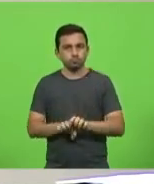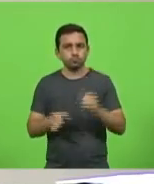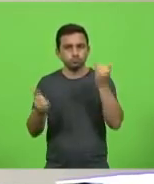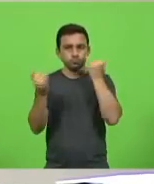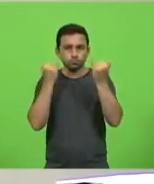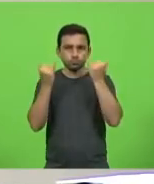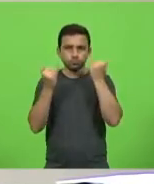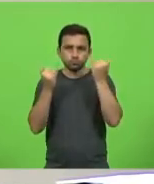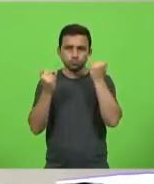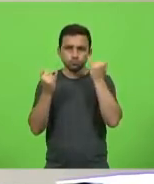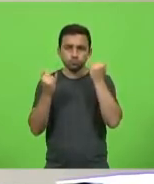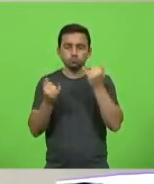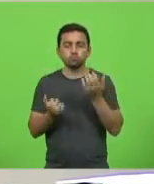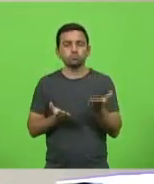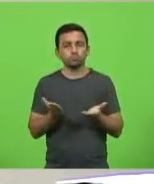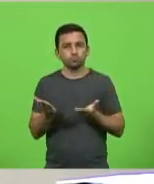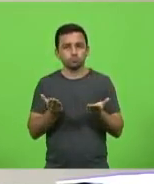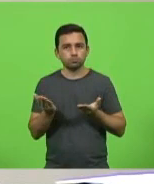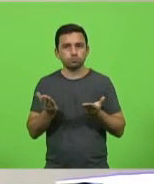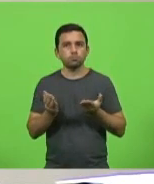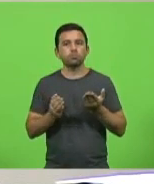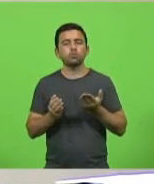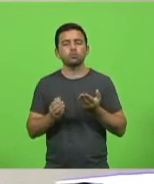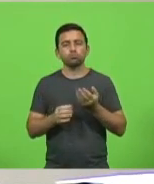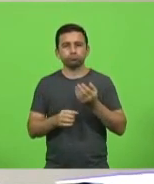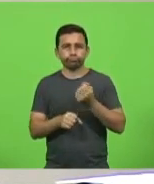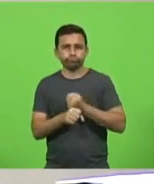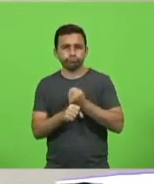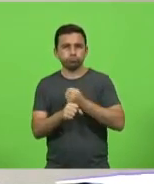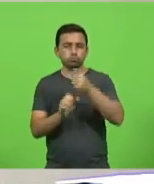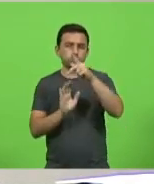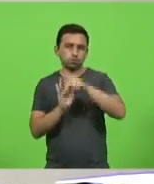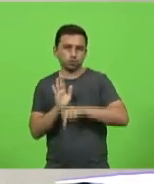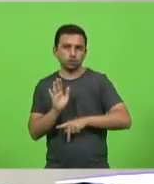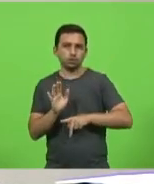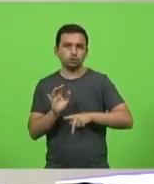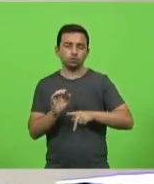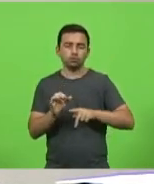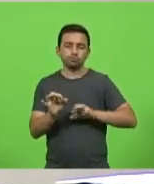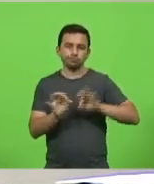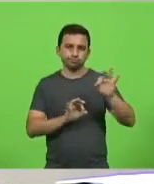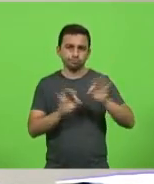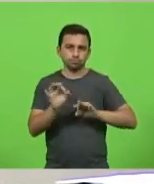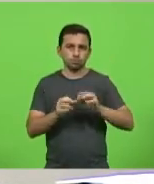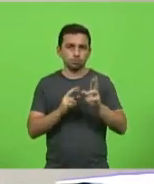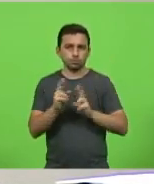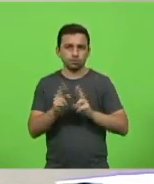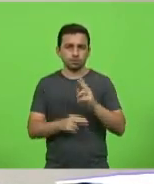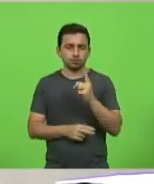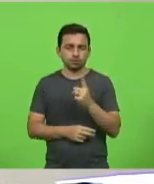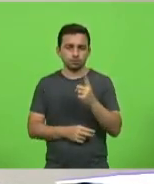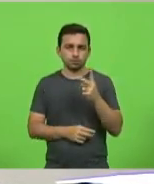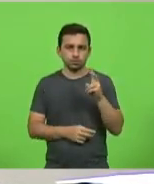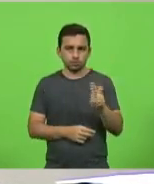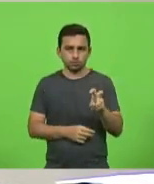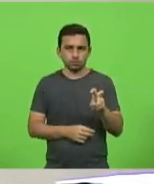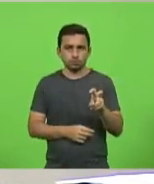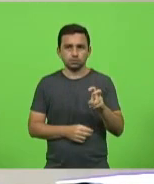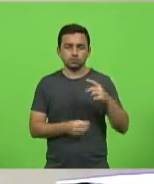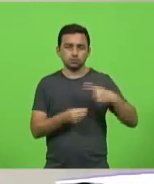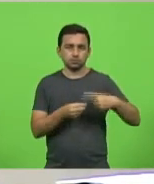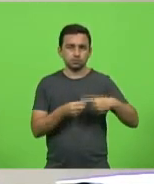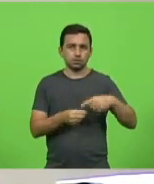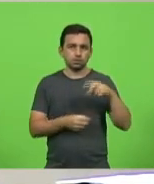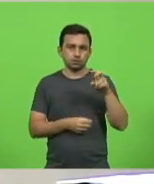acerca da licitação para elaboração do projeto de restauração da rodovia SC115, entre os municípios de